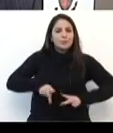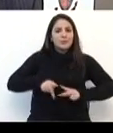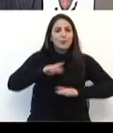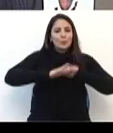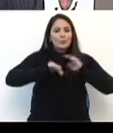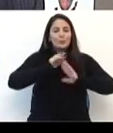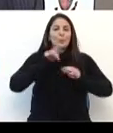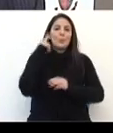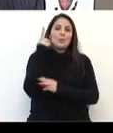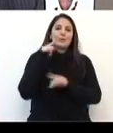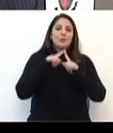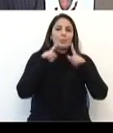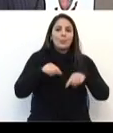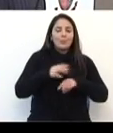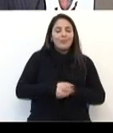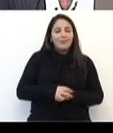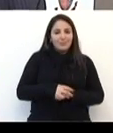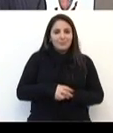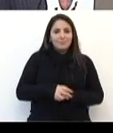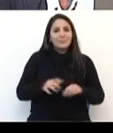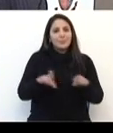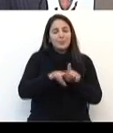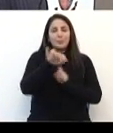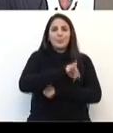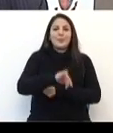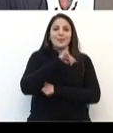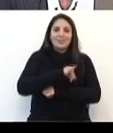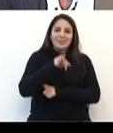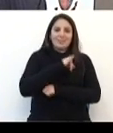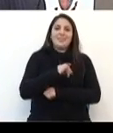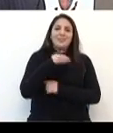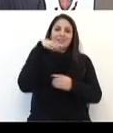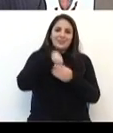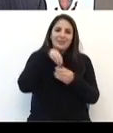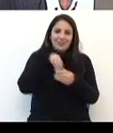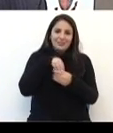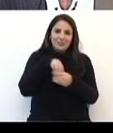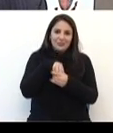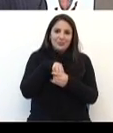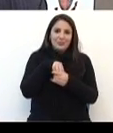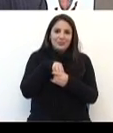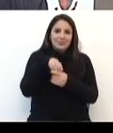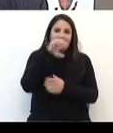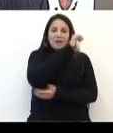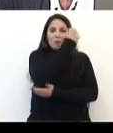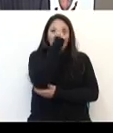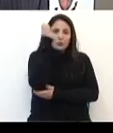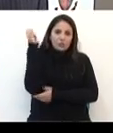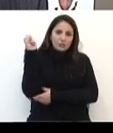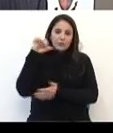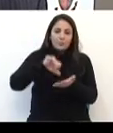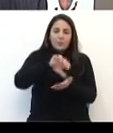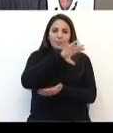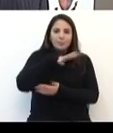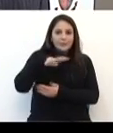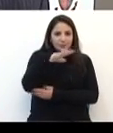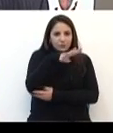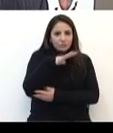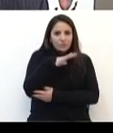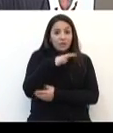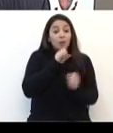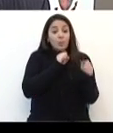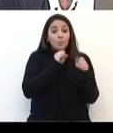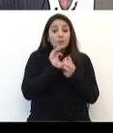da construção de políticas públicas. E tem sido fundamental a manutenção do programa Ecologia e Meio Ambiente porque ele está permitindo